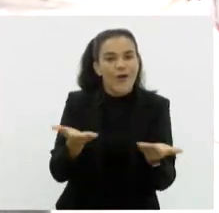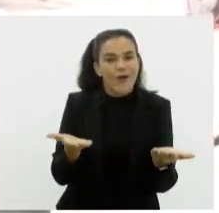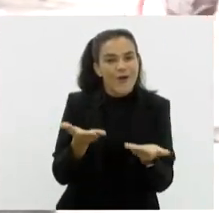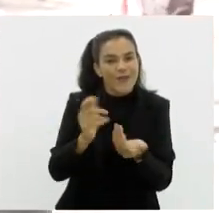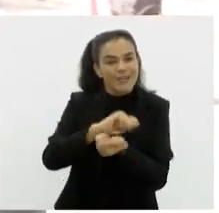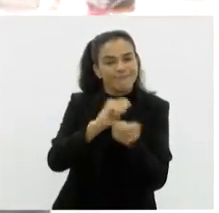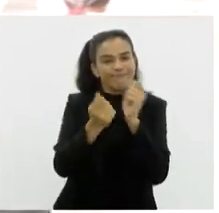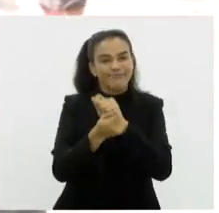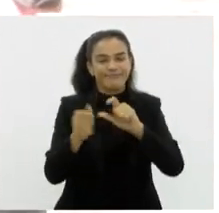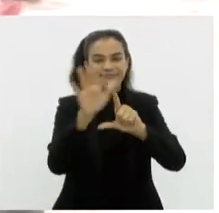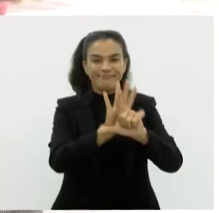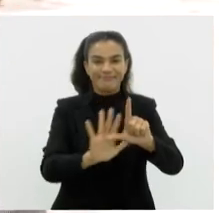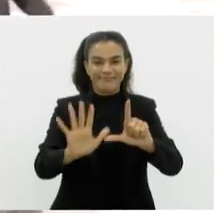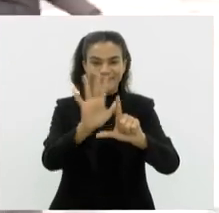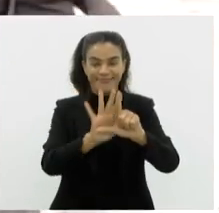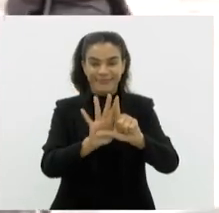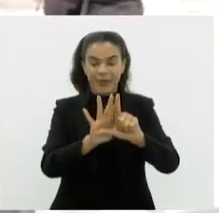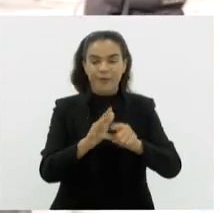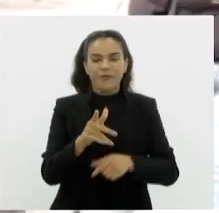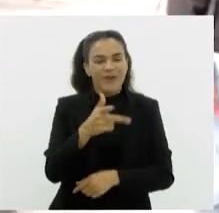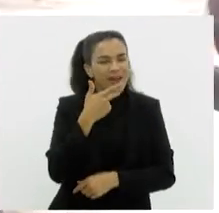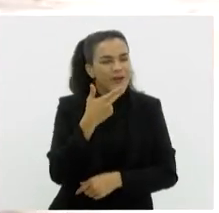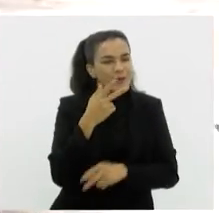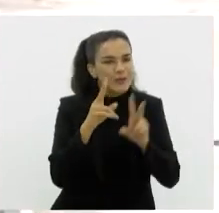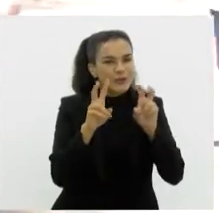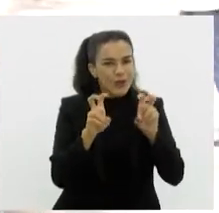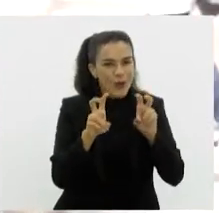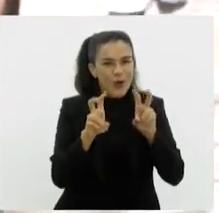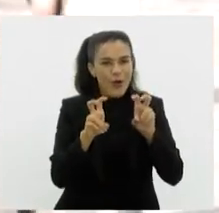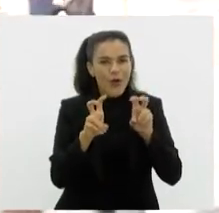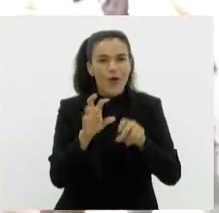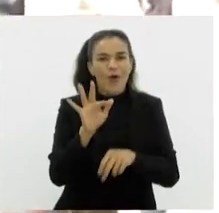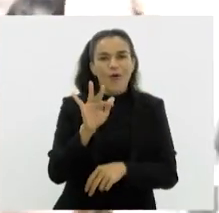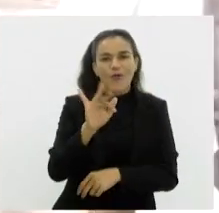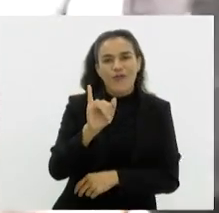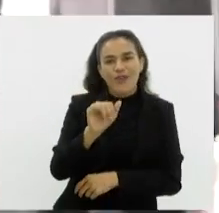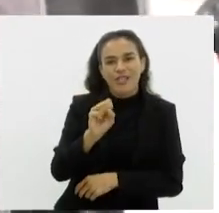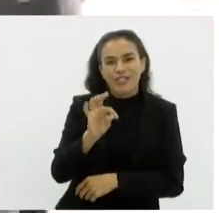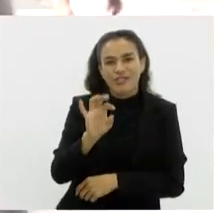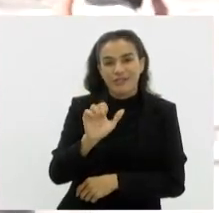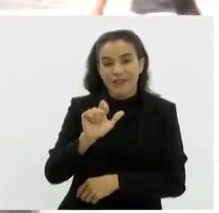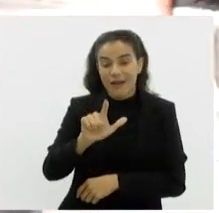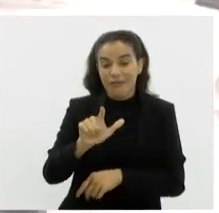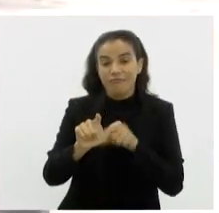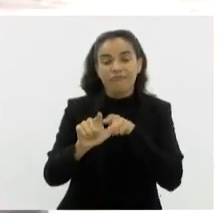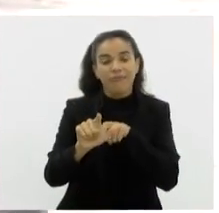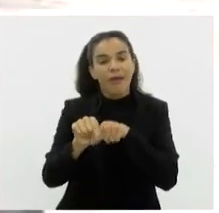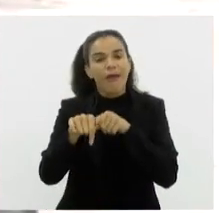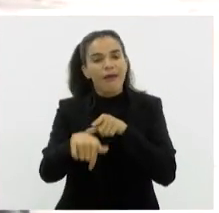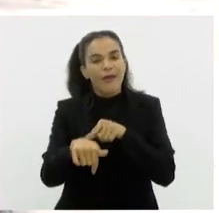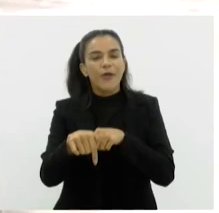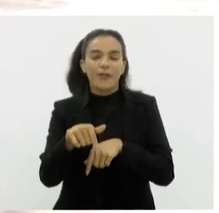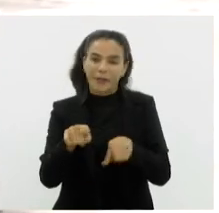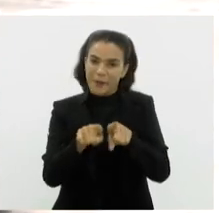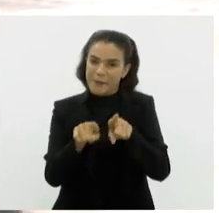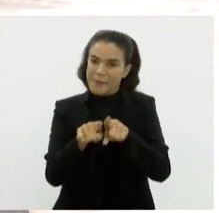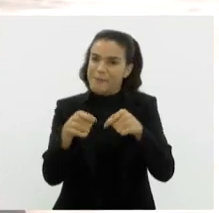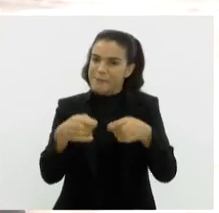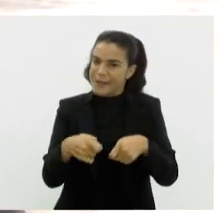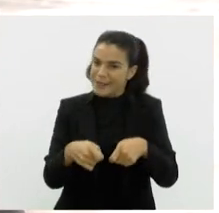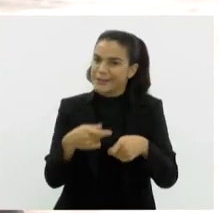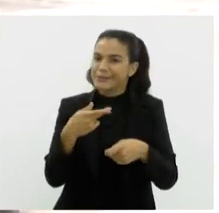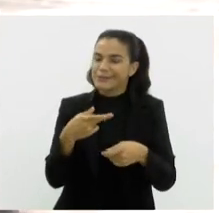digital. E você falou sobre o Fígital. O Fígital é uma grande novidade, e aqui eu tenho que fazer um